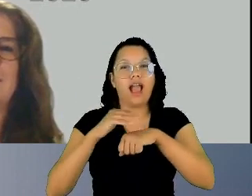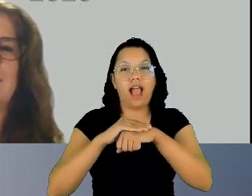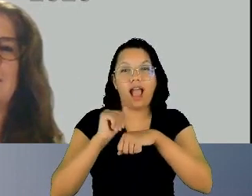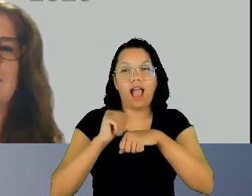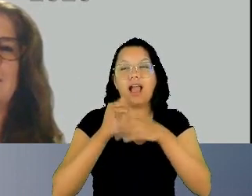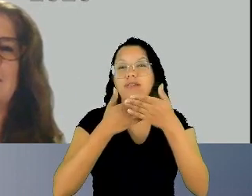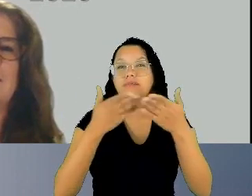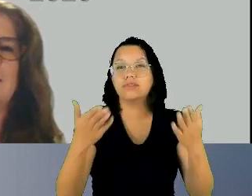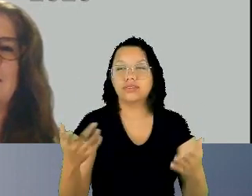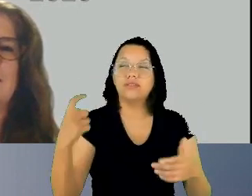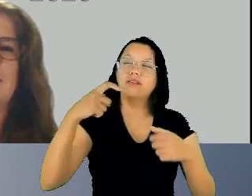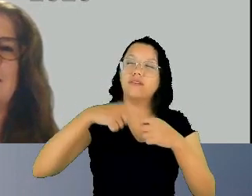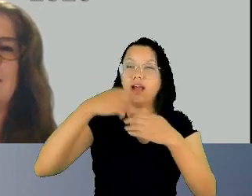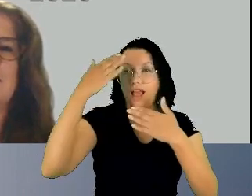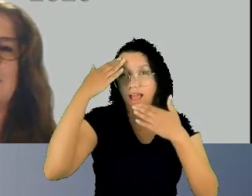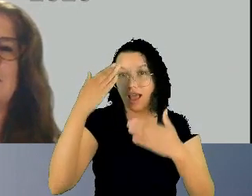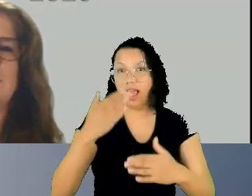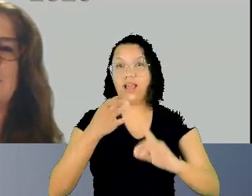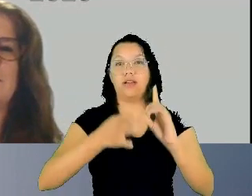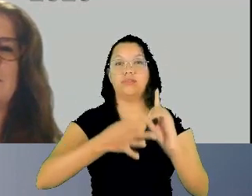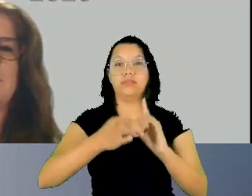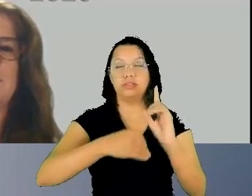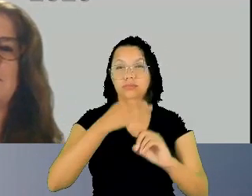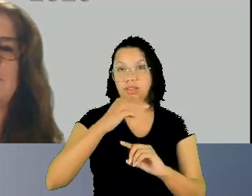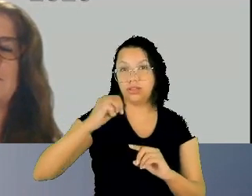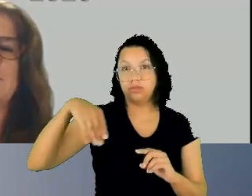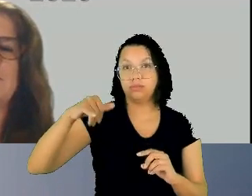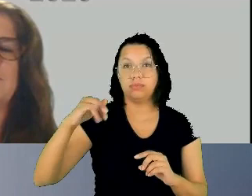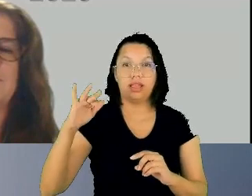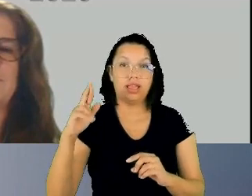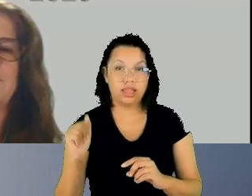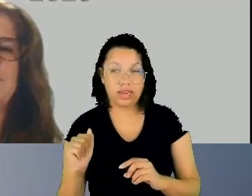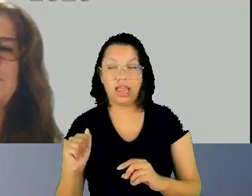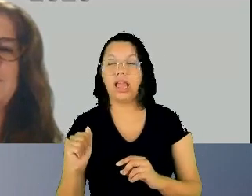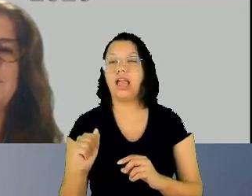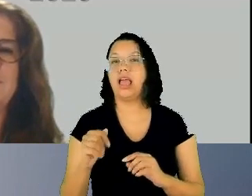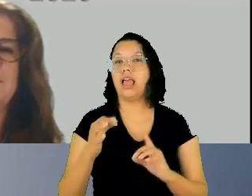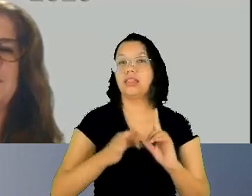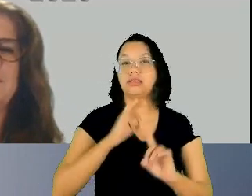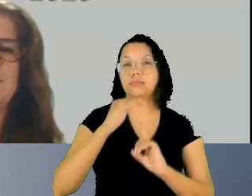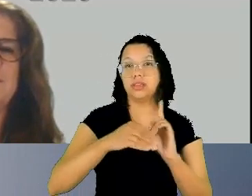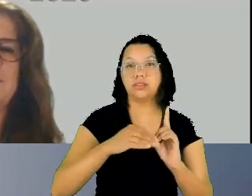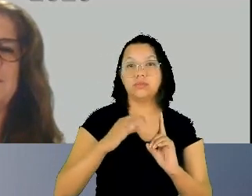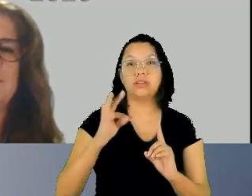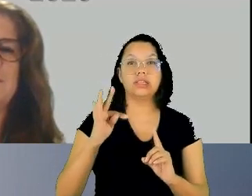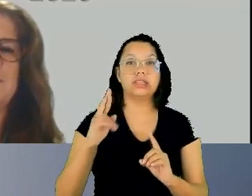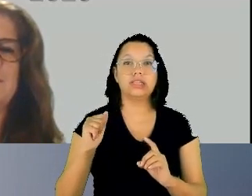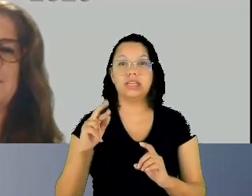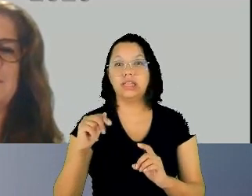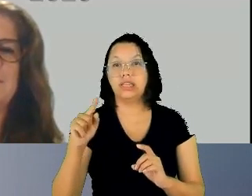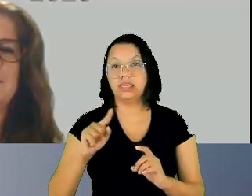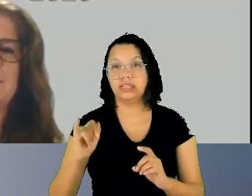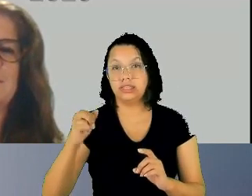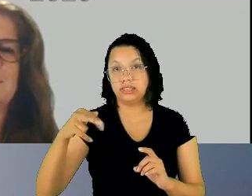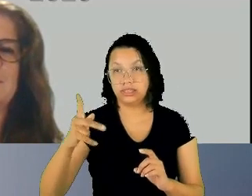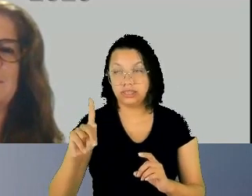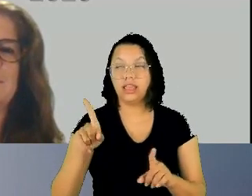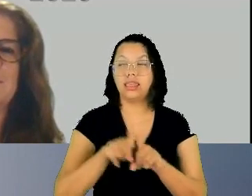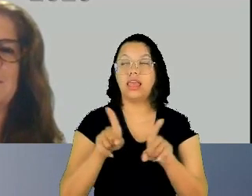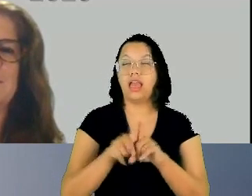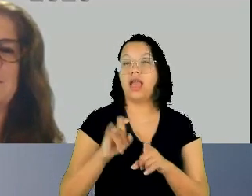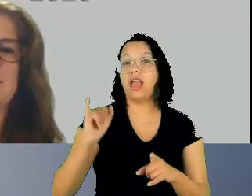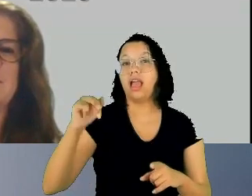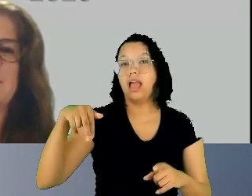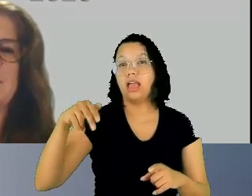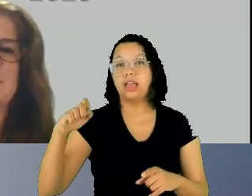Mairam a desembargadora Terezinha Caserta a desembargadora Inês e todas as pessoas